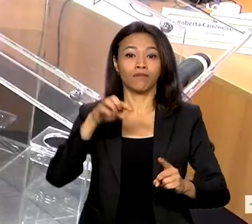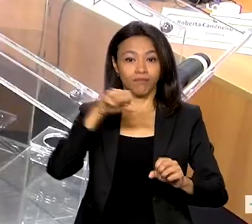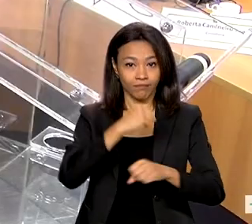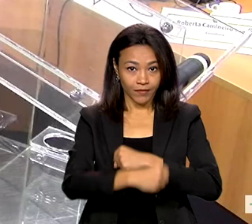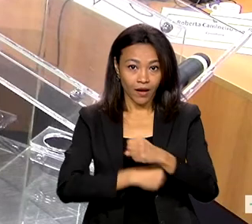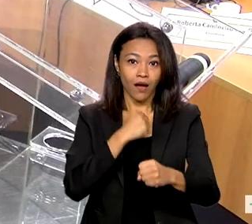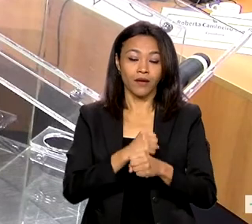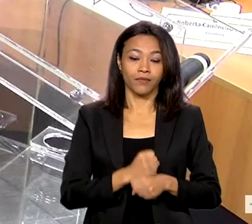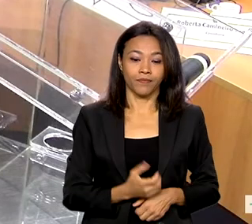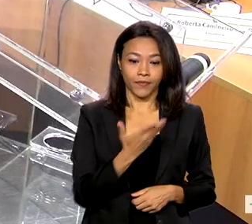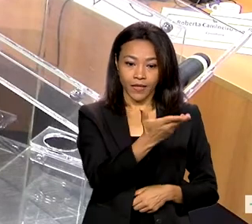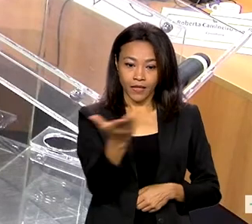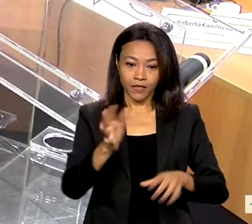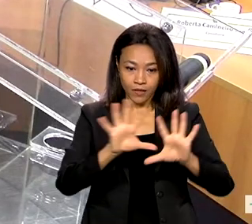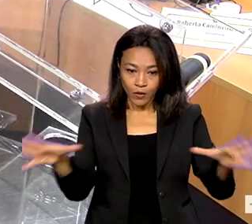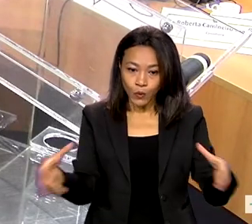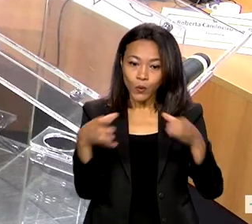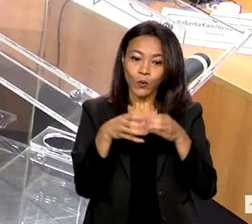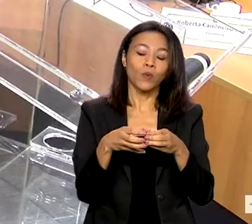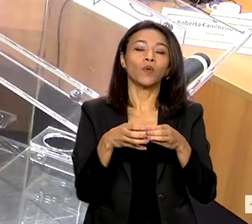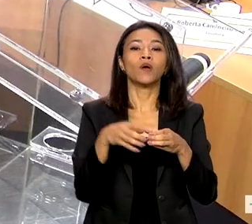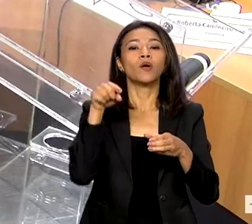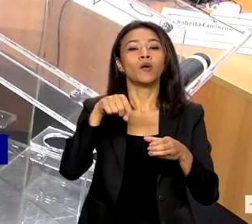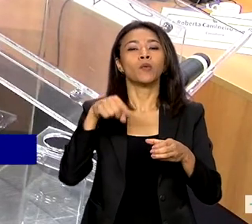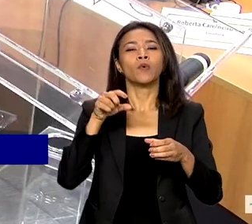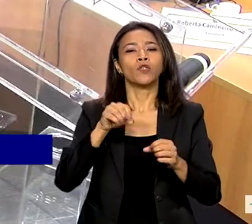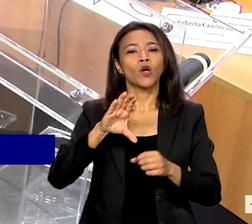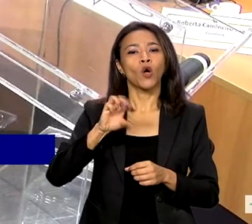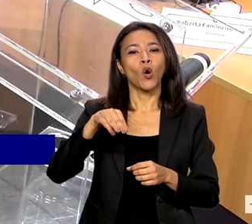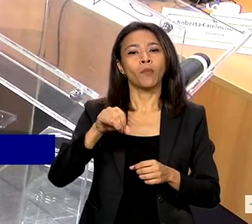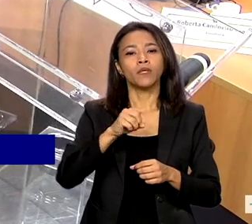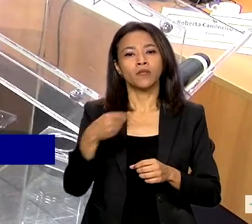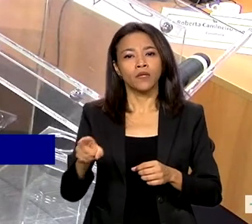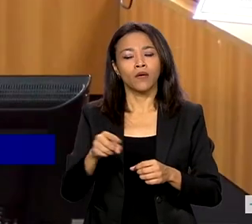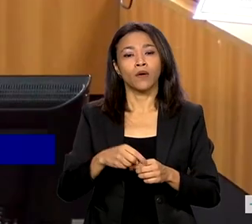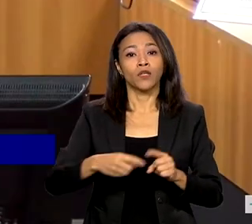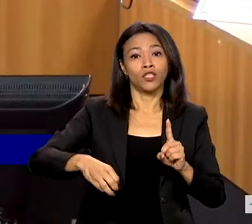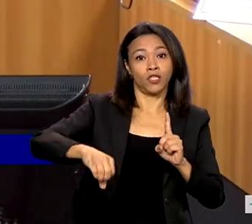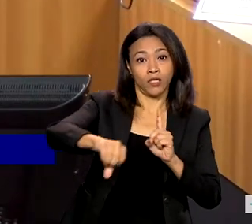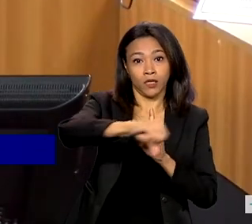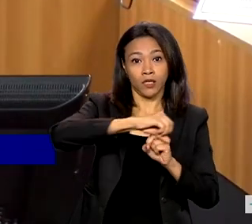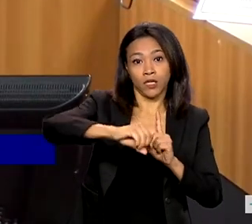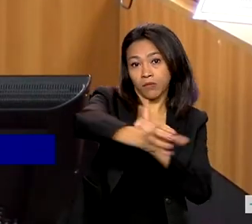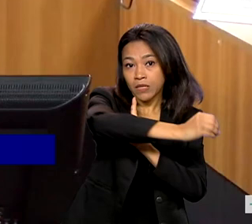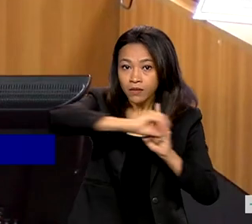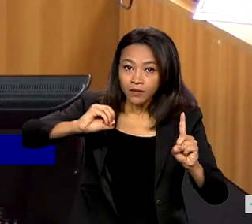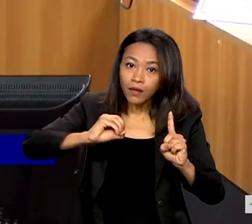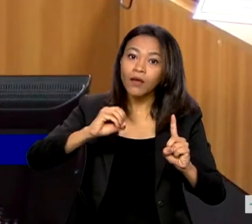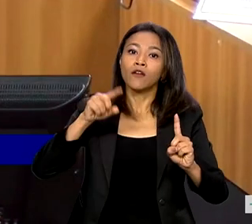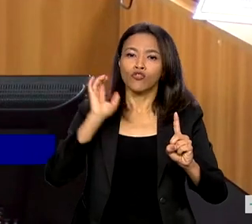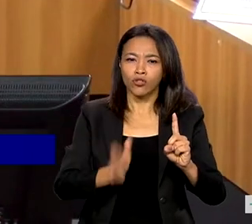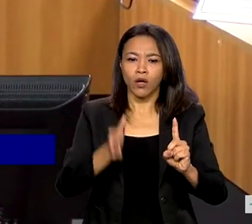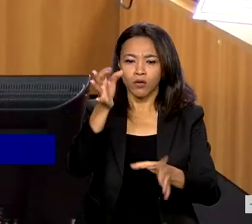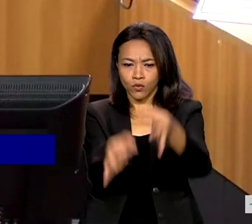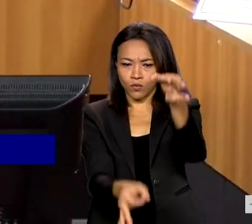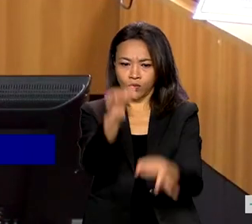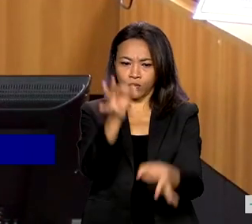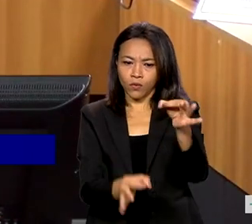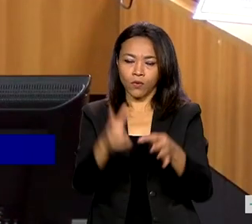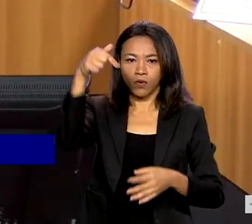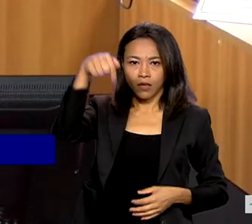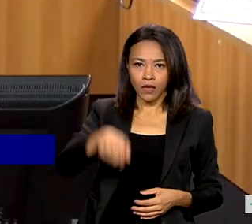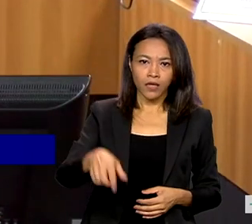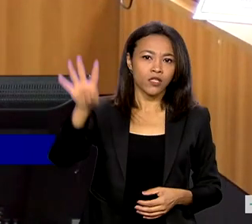A Comissão de Anistia do Ministério dos Direitos Humanos e da Cidadania julgou nesta quarta-feira o